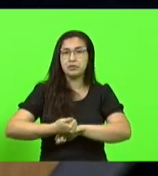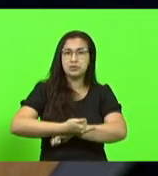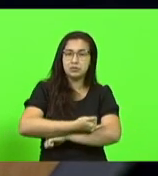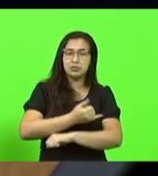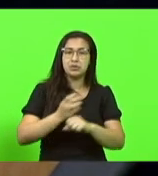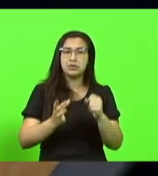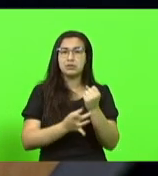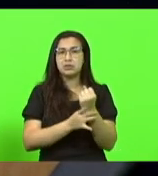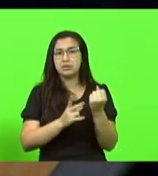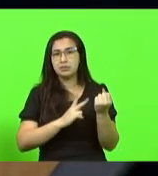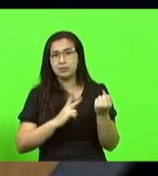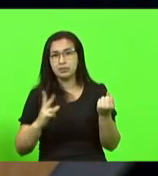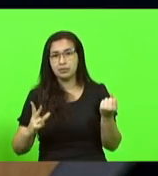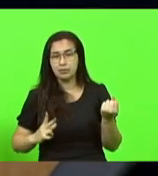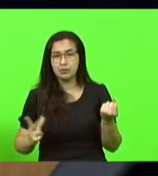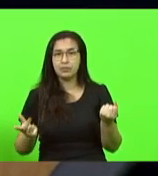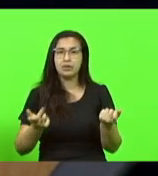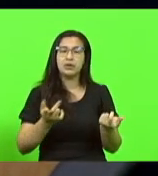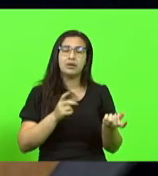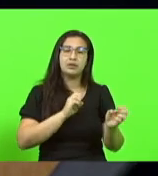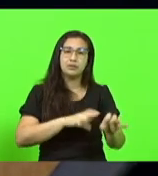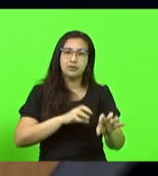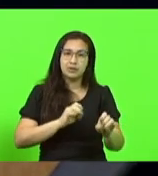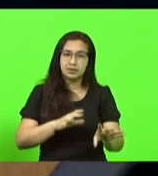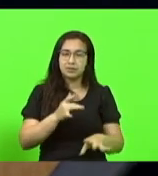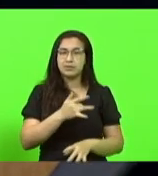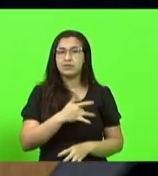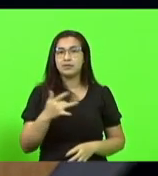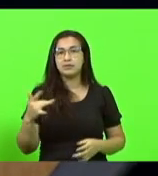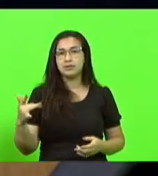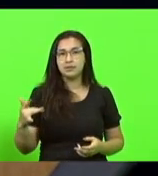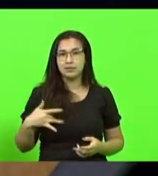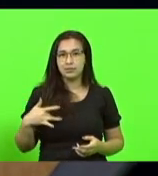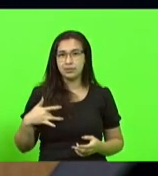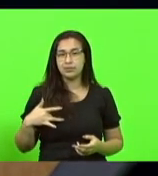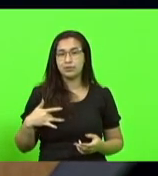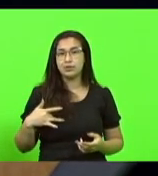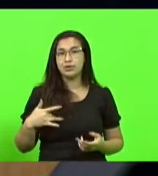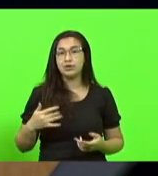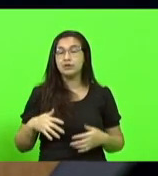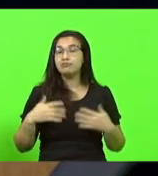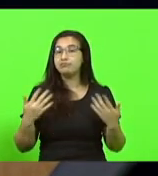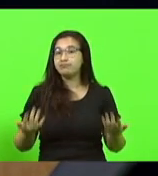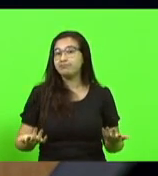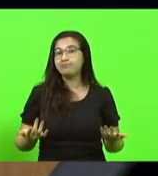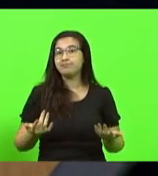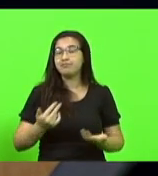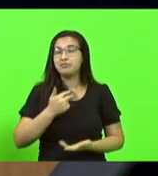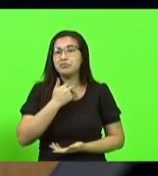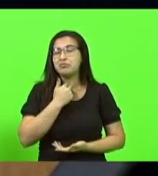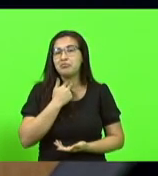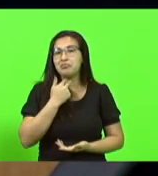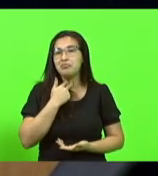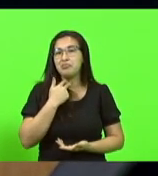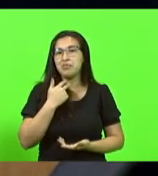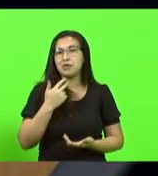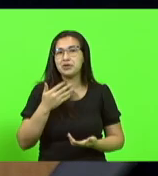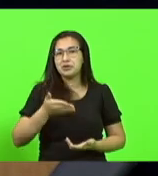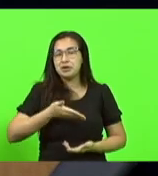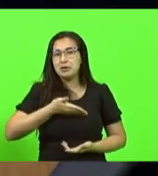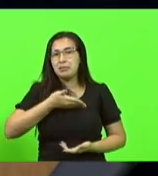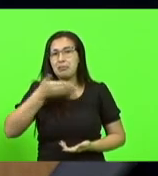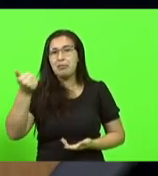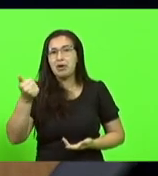pública, educação, saúde. E aí não dá para se dizer que nós vamos melhorar se não